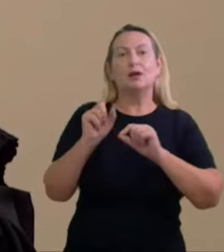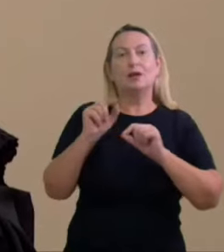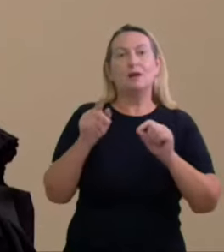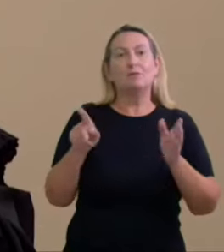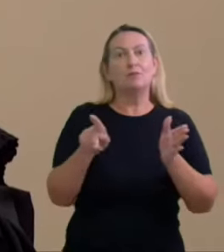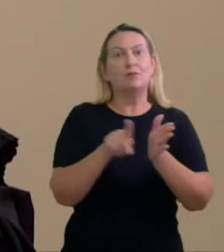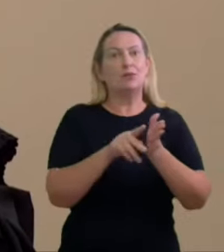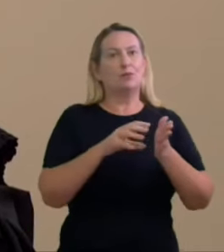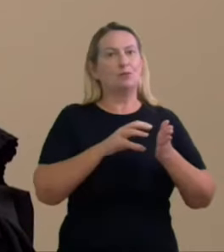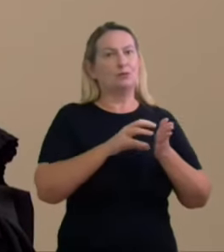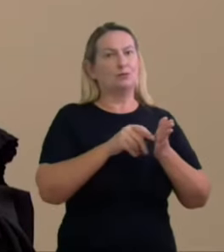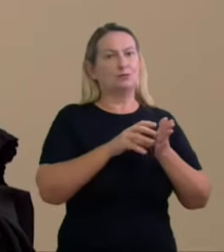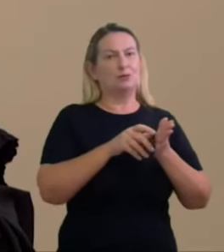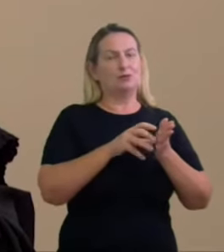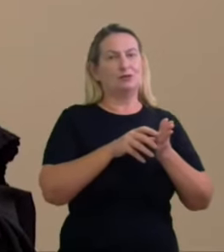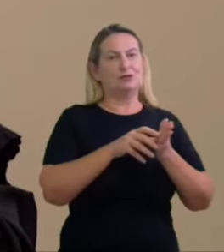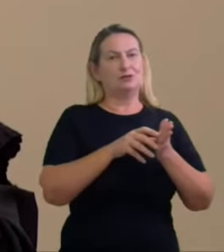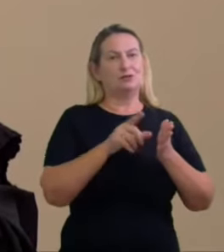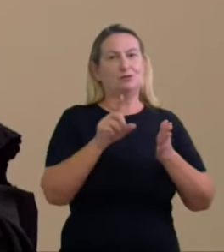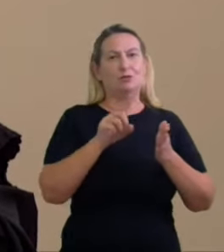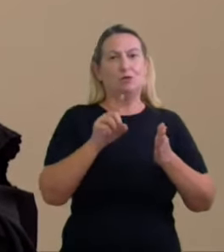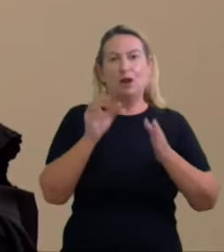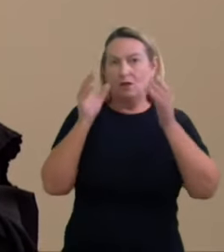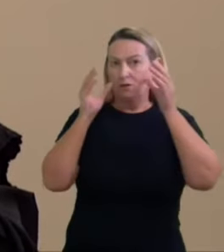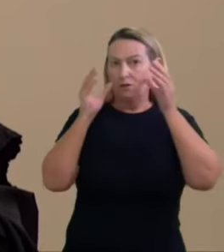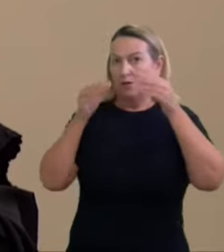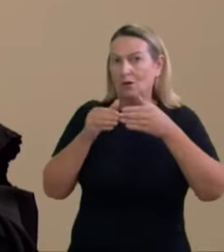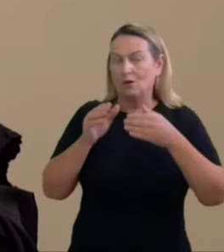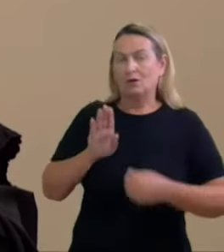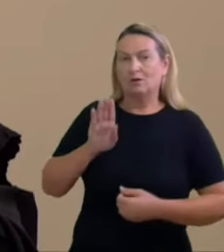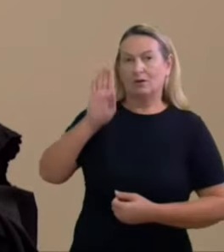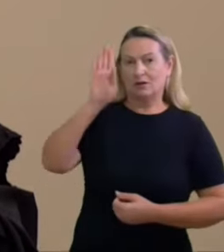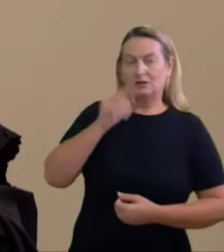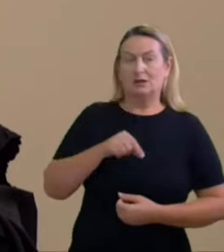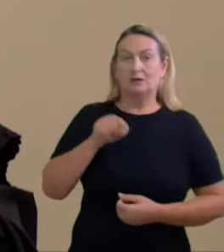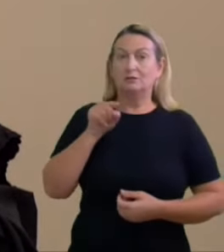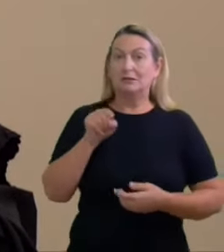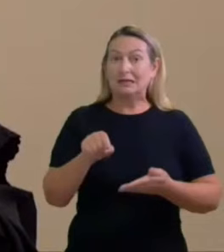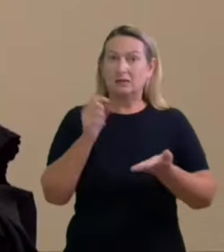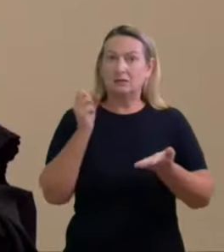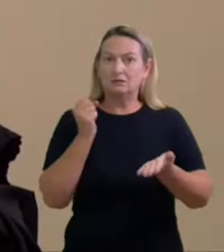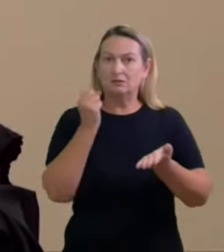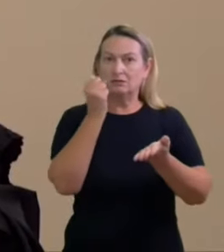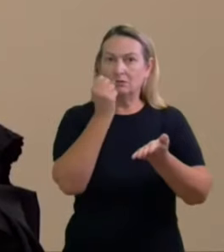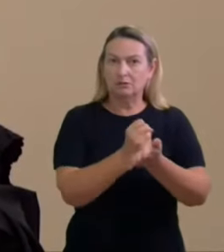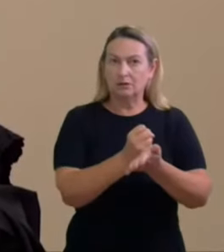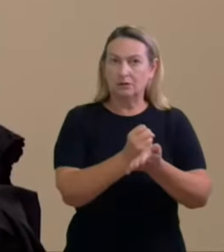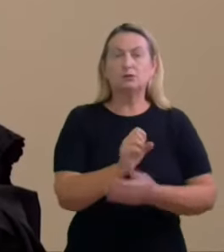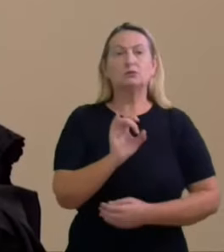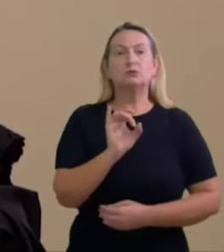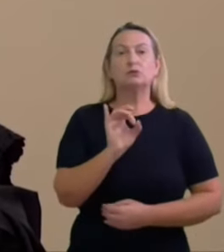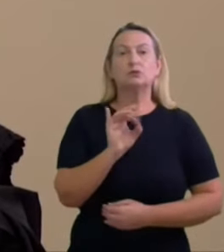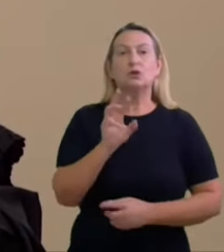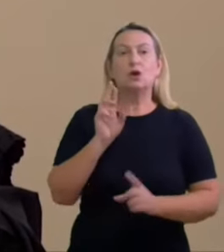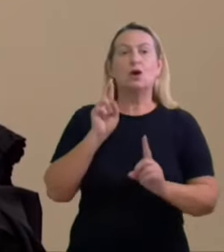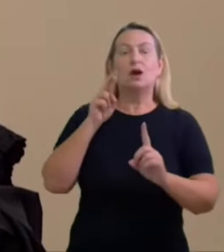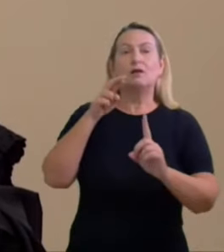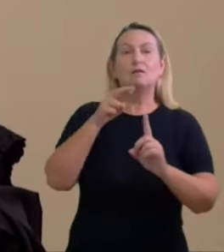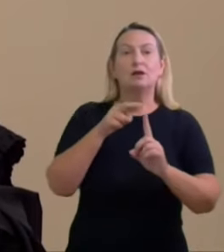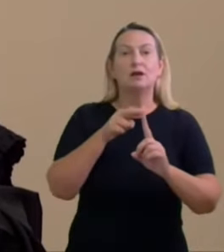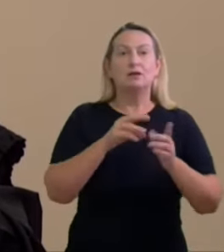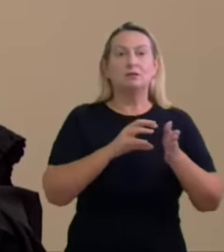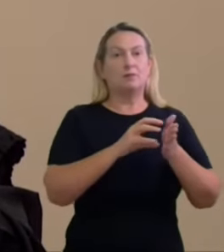pelo notificando nesse contrato então somente havia referência ao Podemos